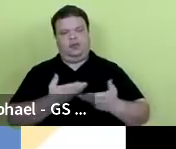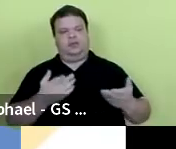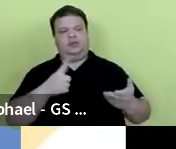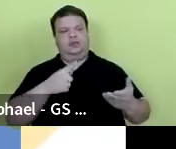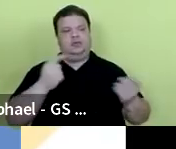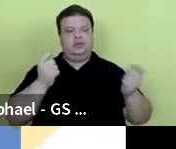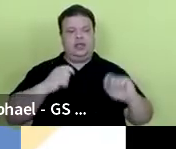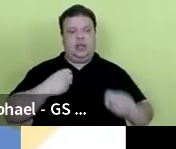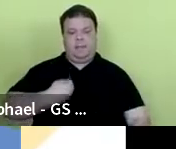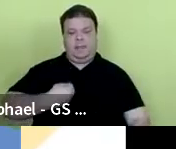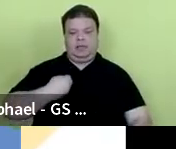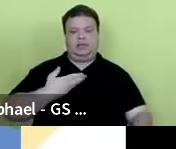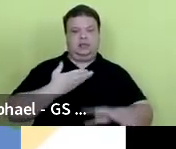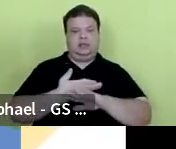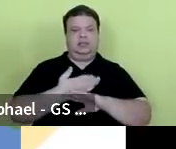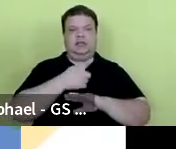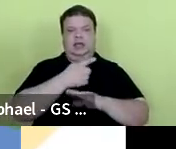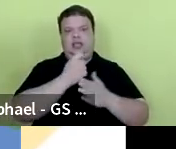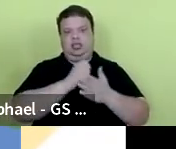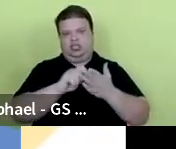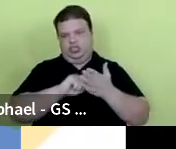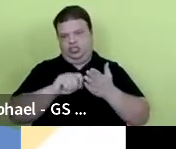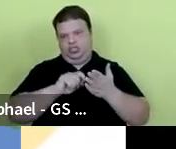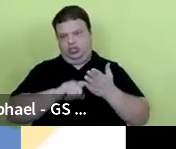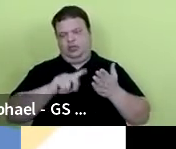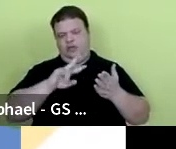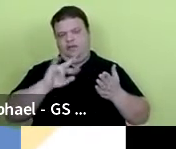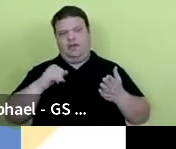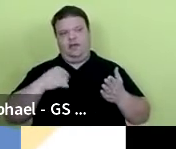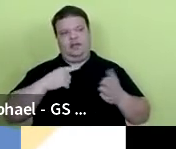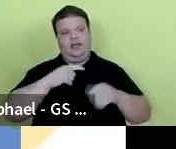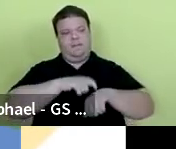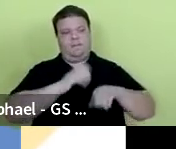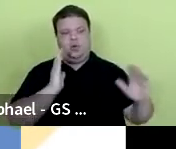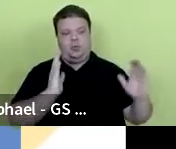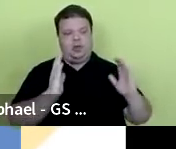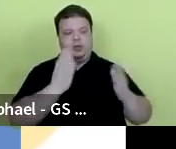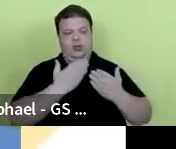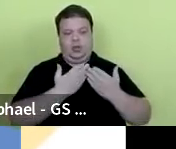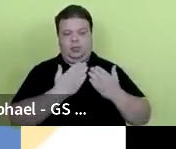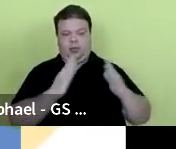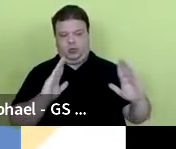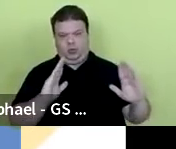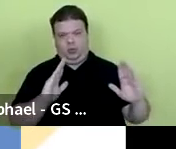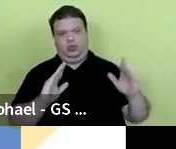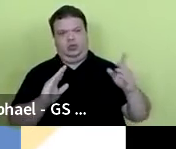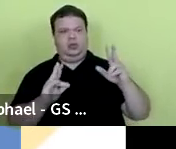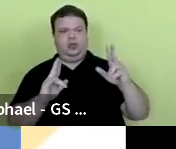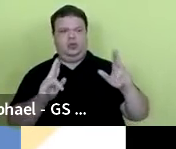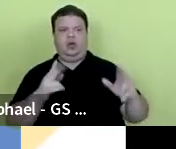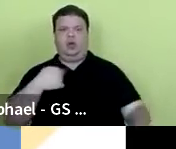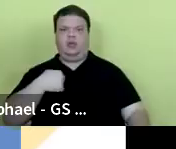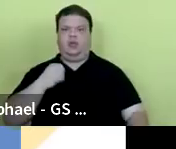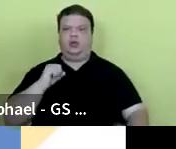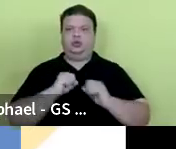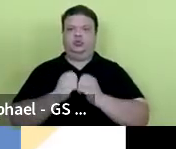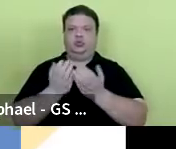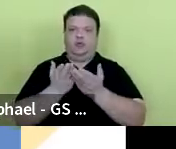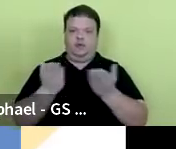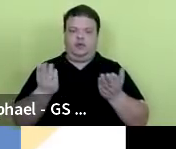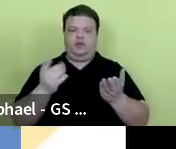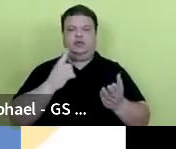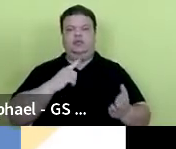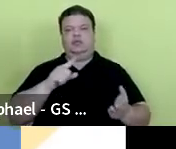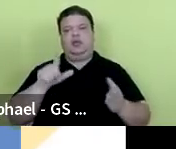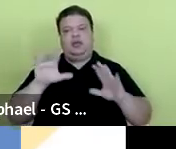participem, se inscrevam e participem desse curso, ele vai ter um momento de abertura com a gente lá, junto com vocês, toda essa